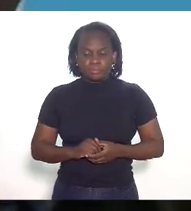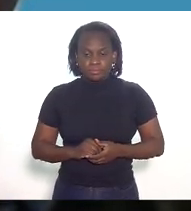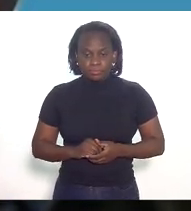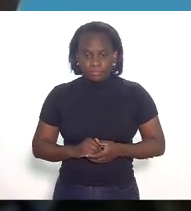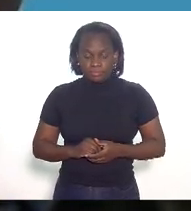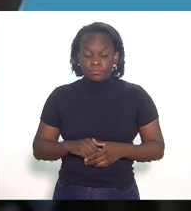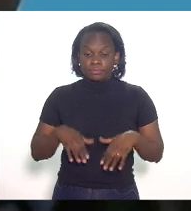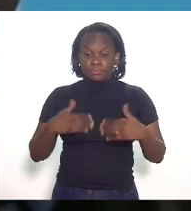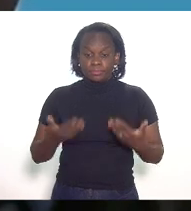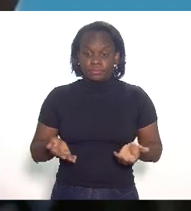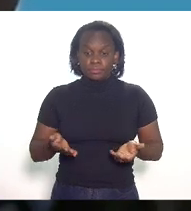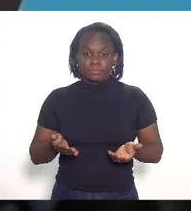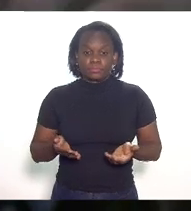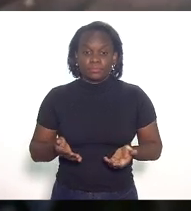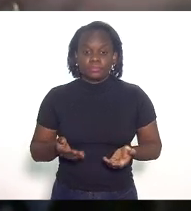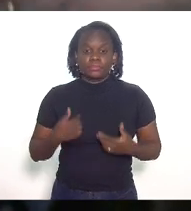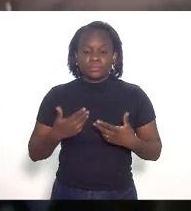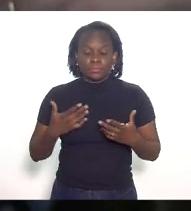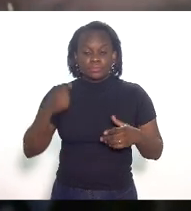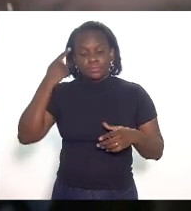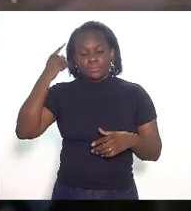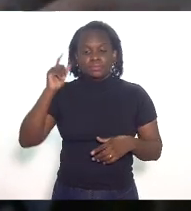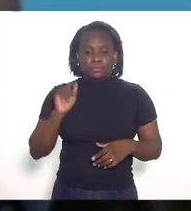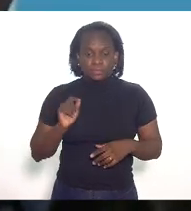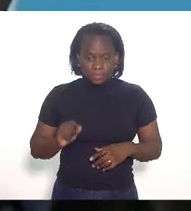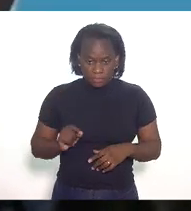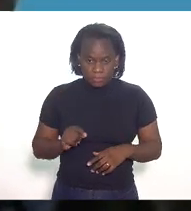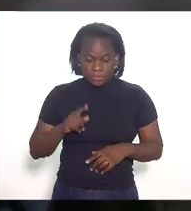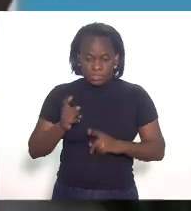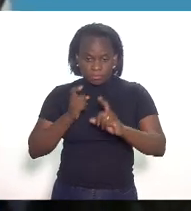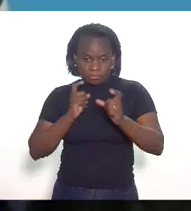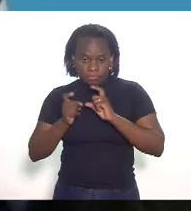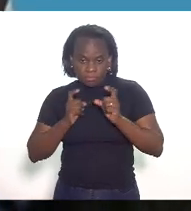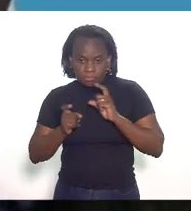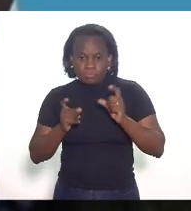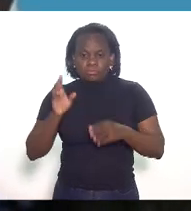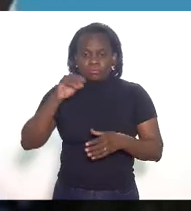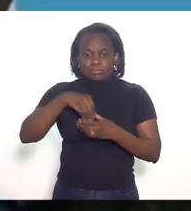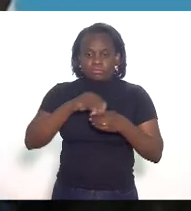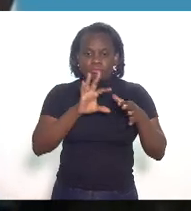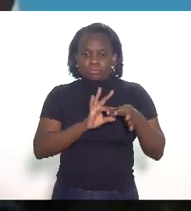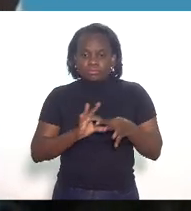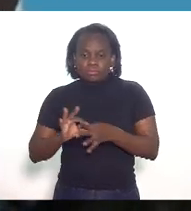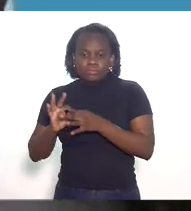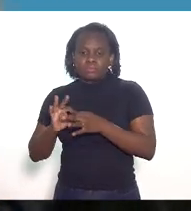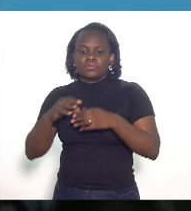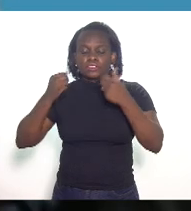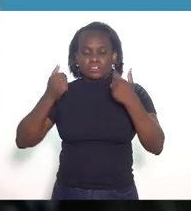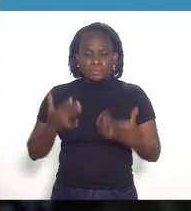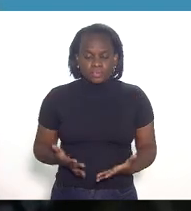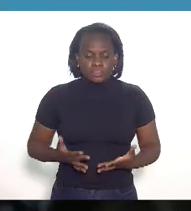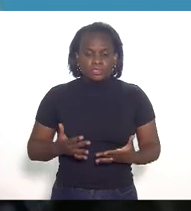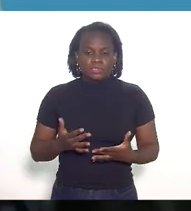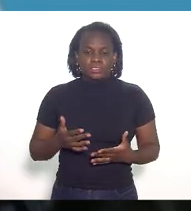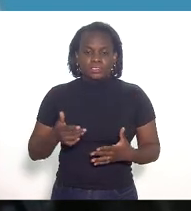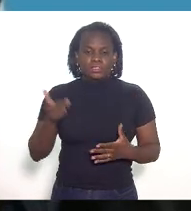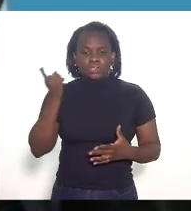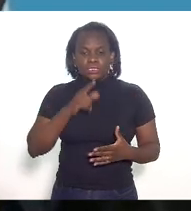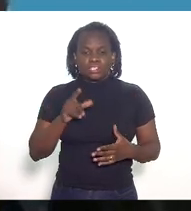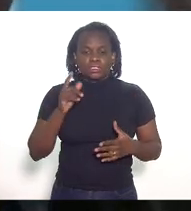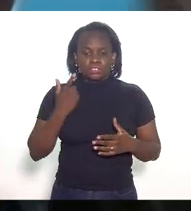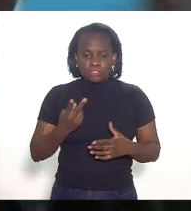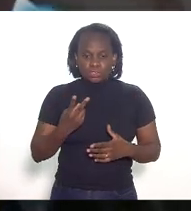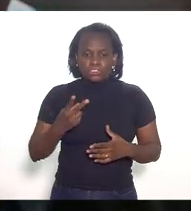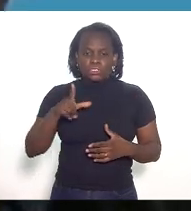por fim eu queria lembrar que essa discussão está inserida num contexto que prevê a realização de dois